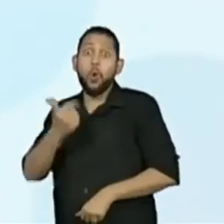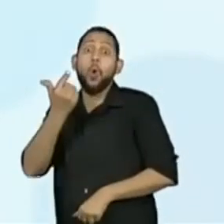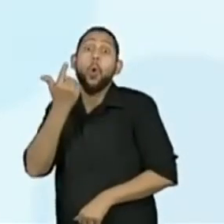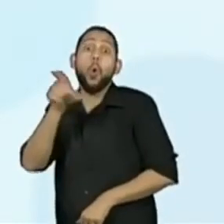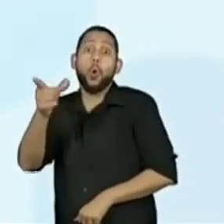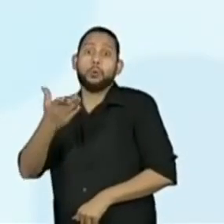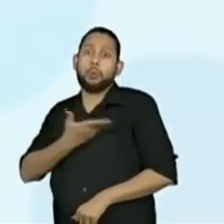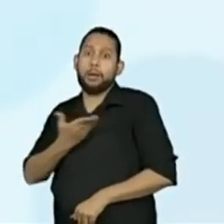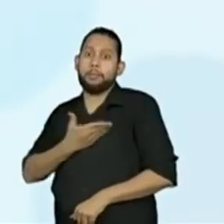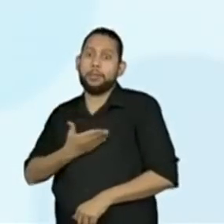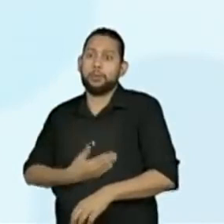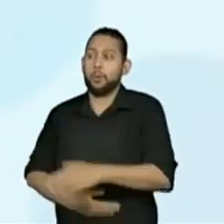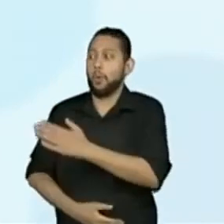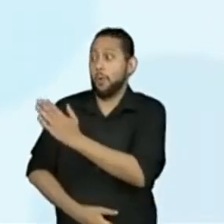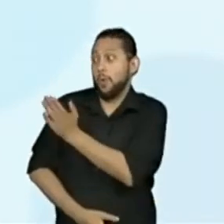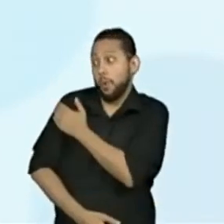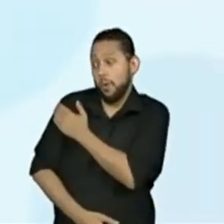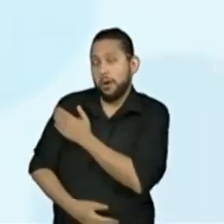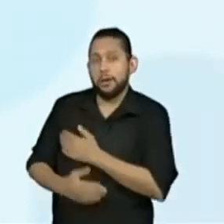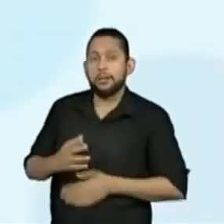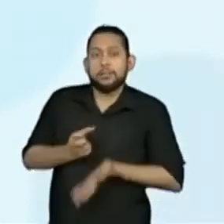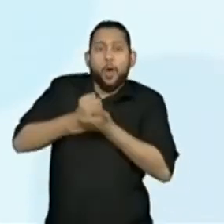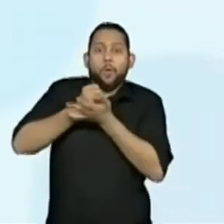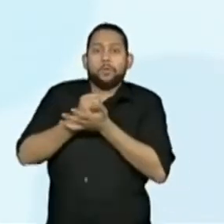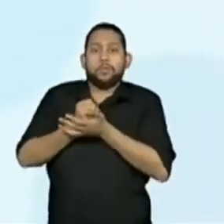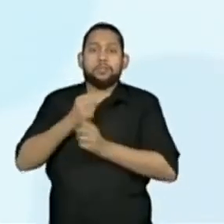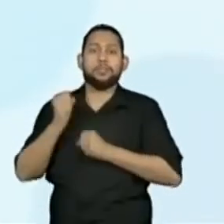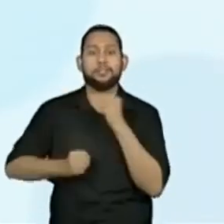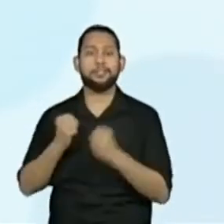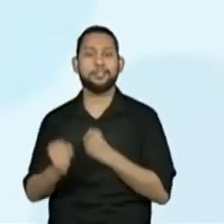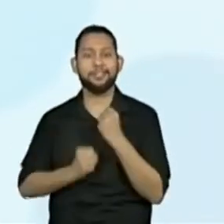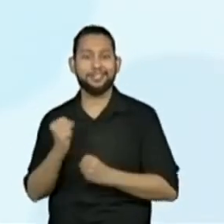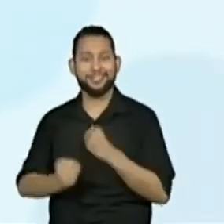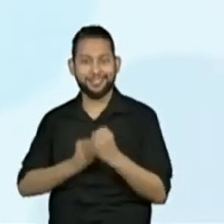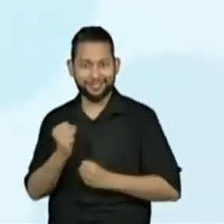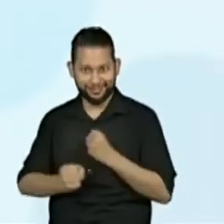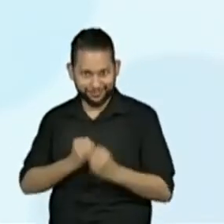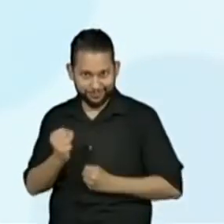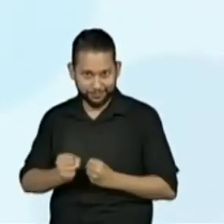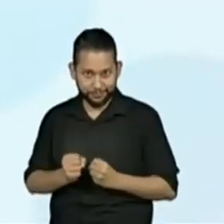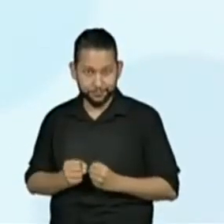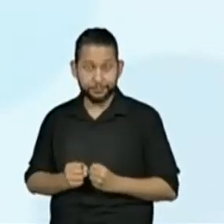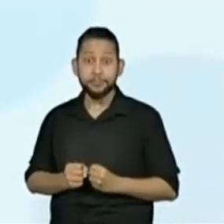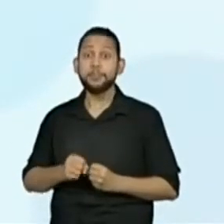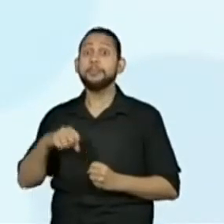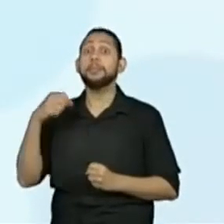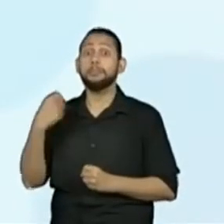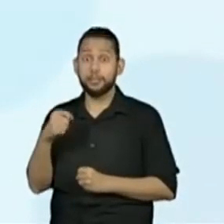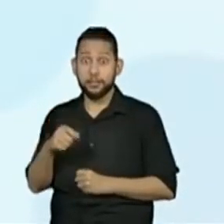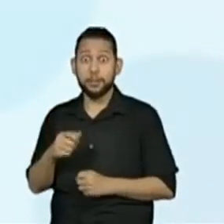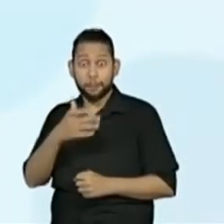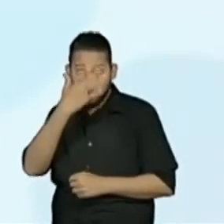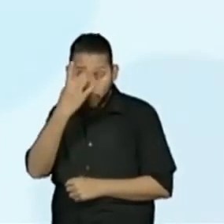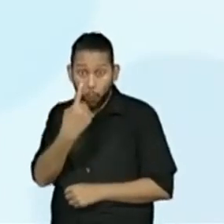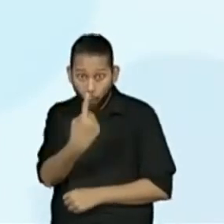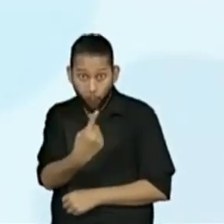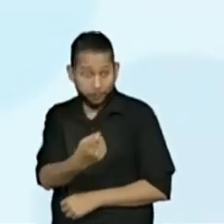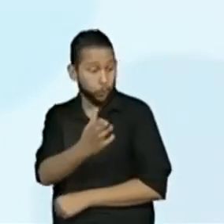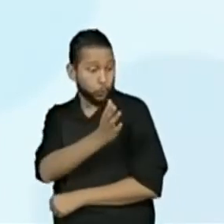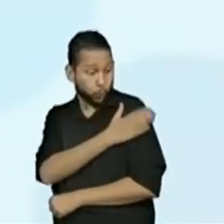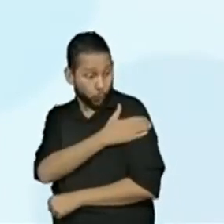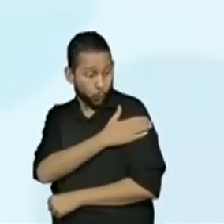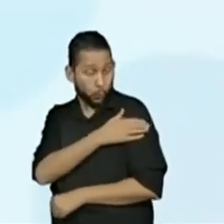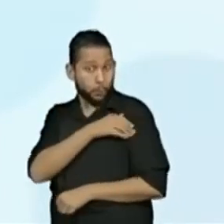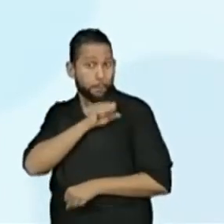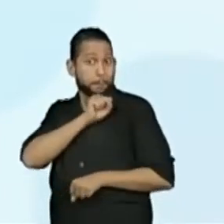equipe se arrisque salvá-lo. Para isso, basta tocá-lo.